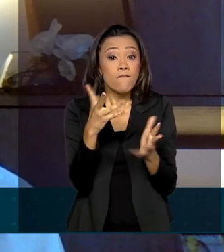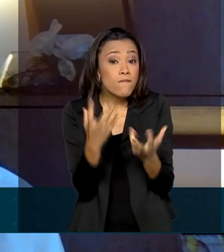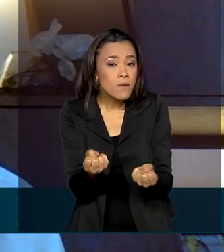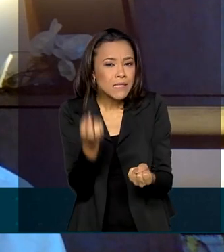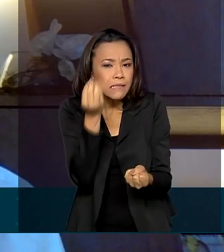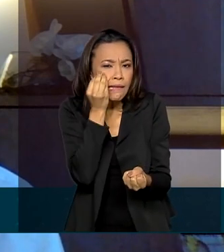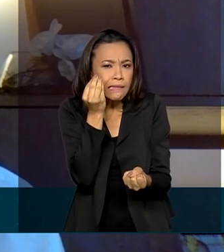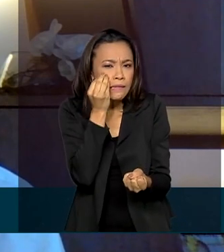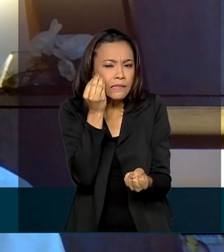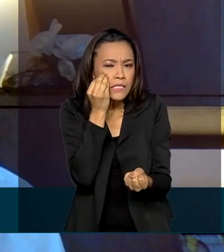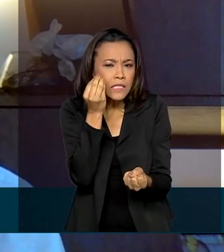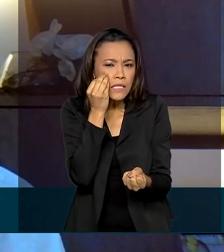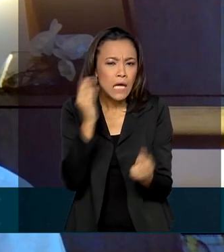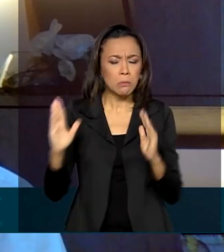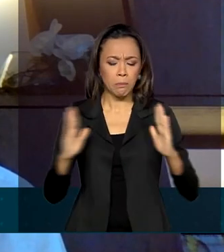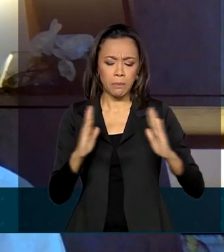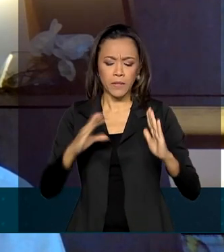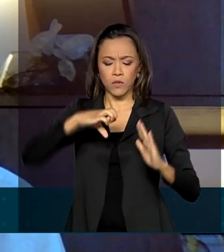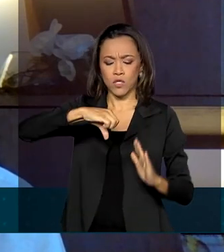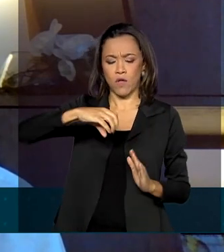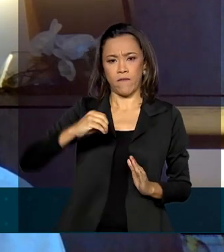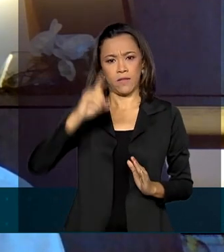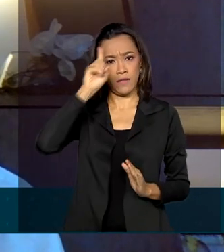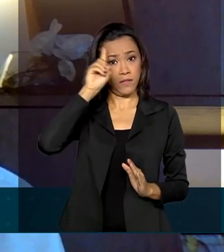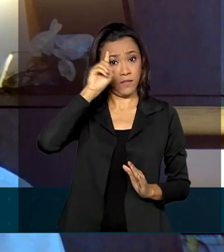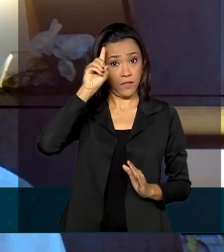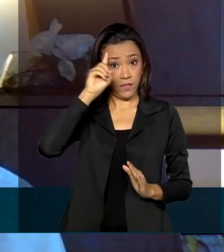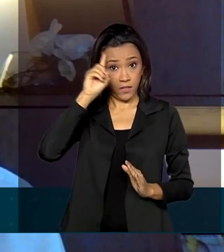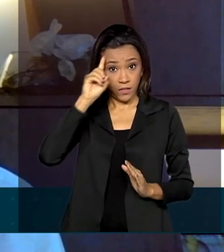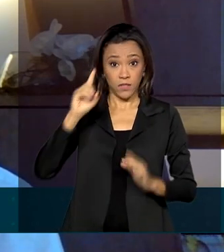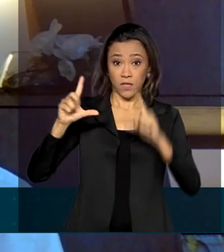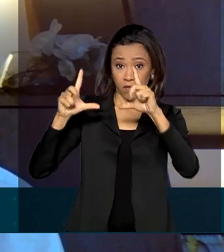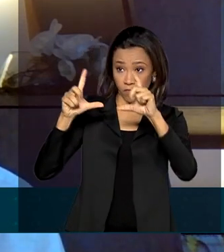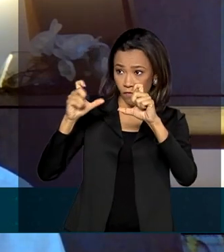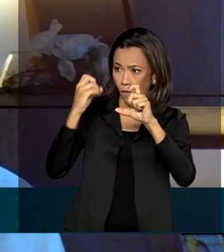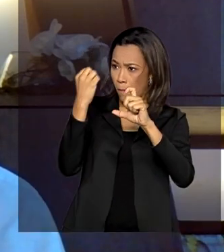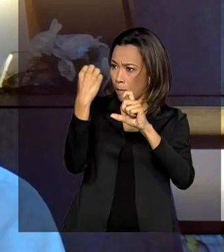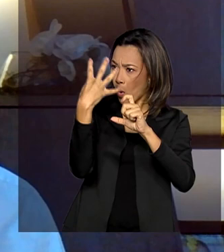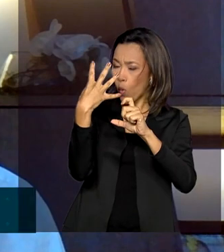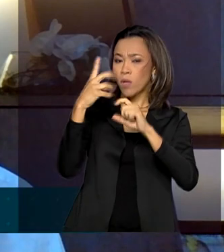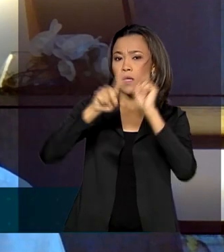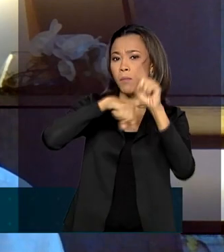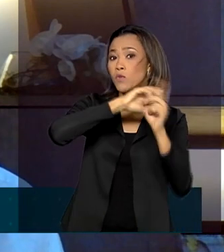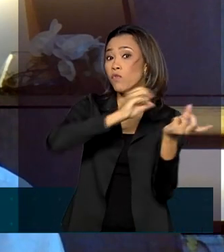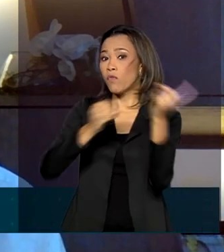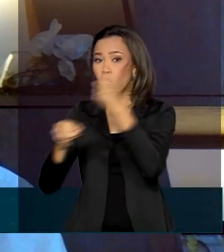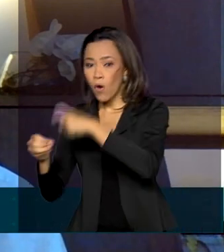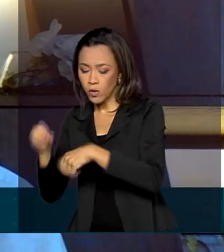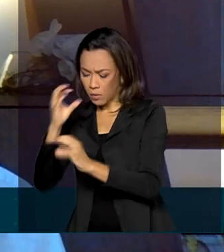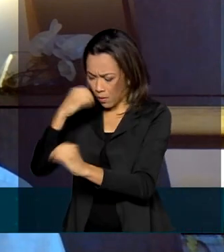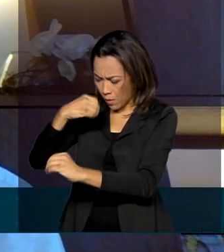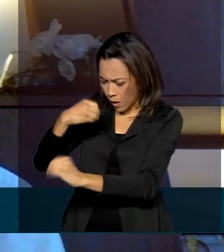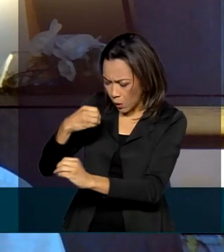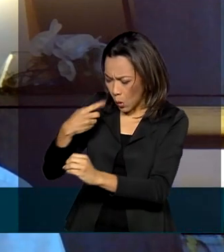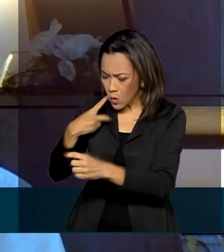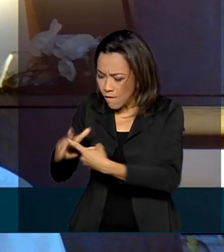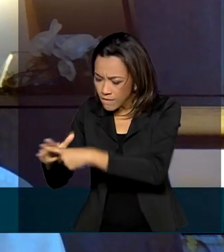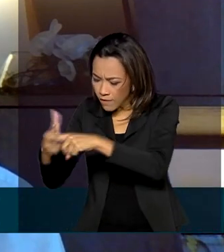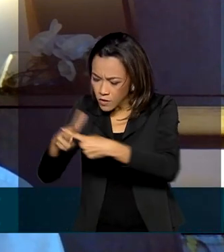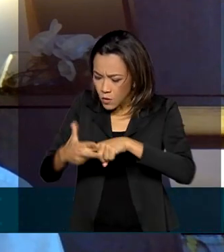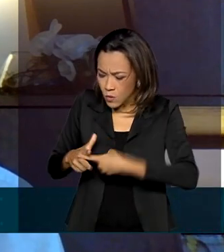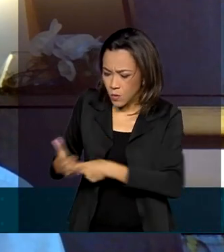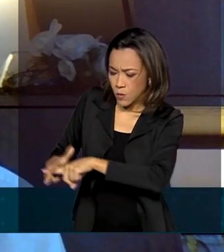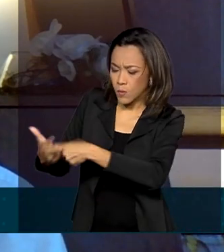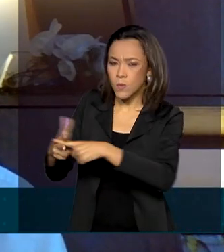por cerca de 90 dias e depois voltamos para casa, voltamos para o laboratório para poder fazer os ajustes,